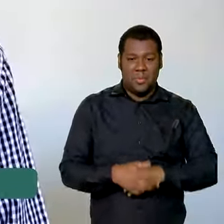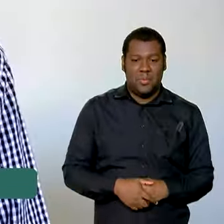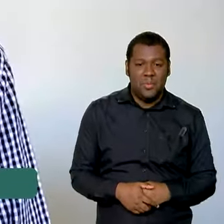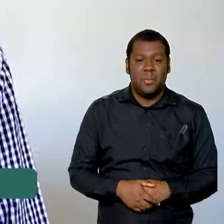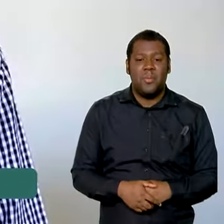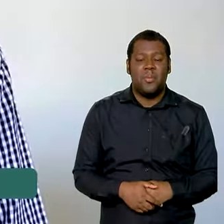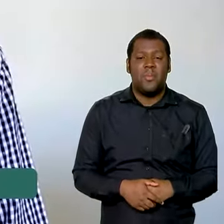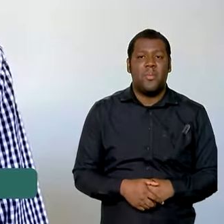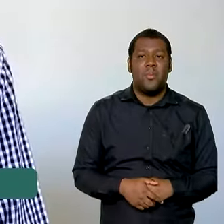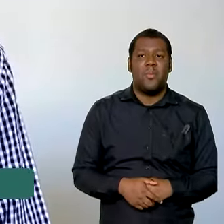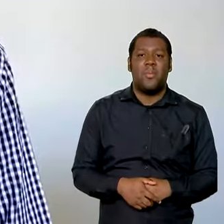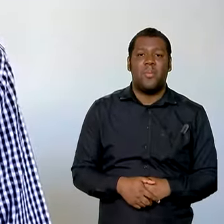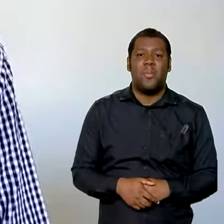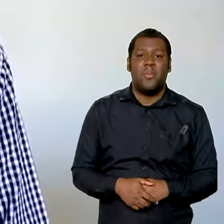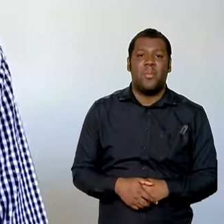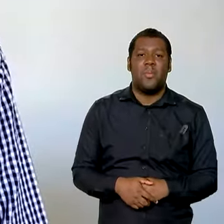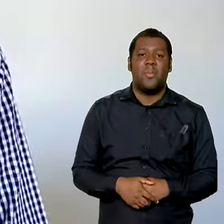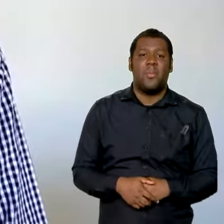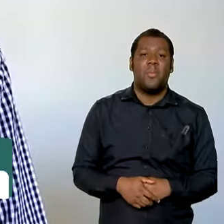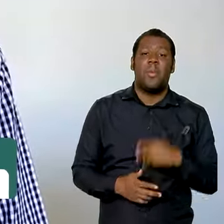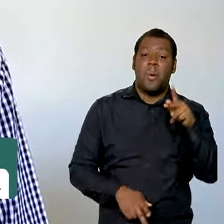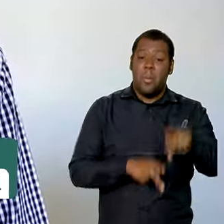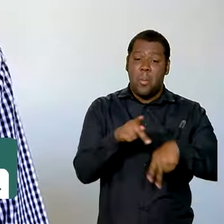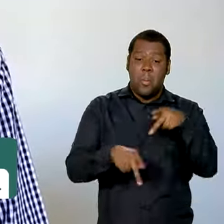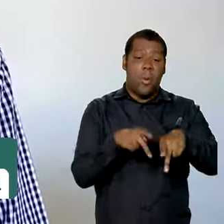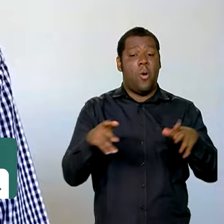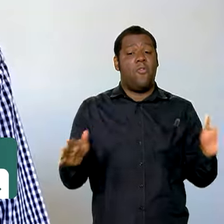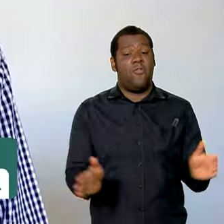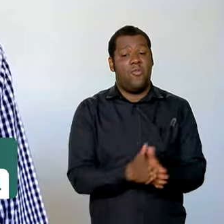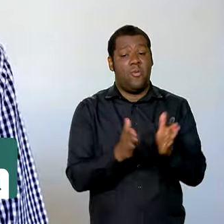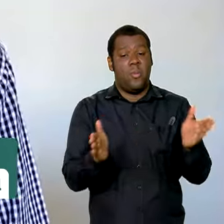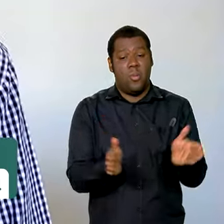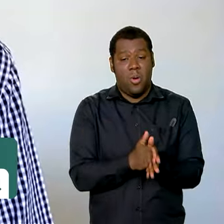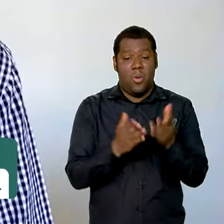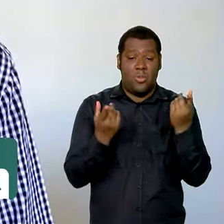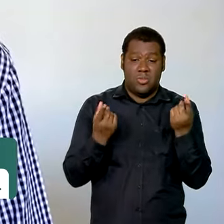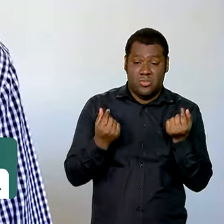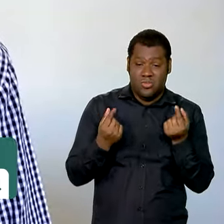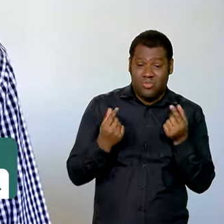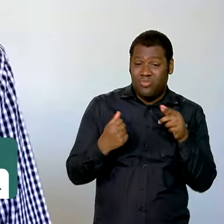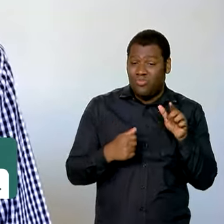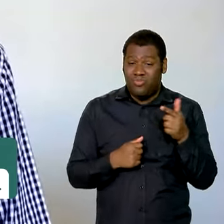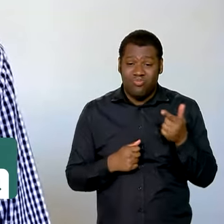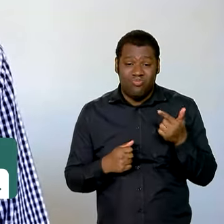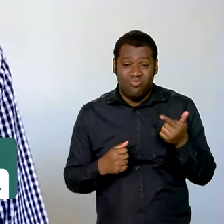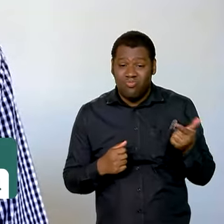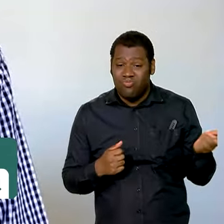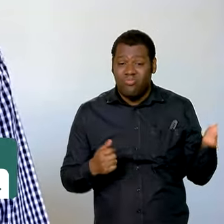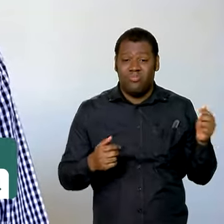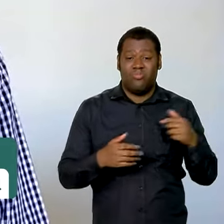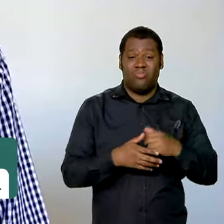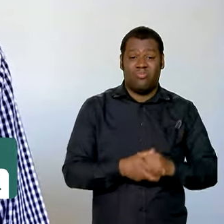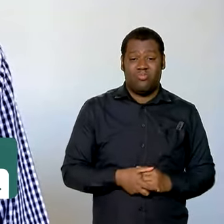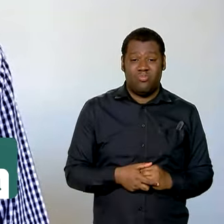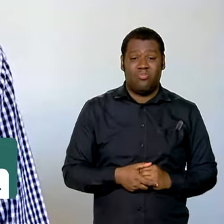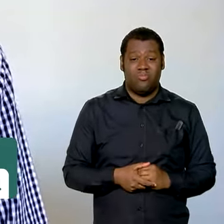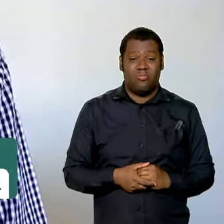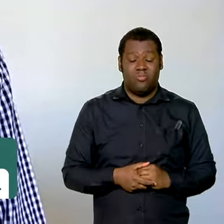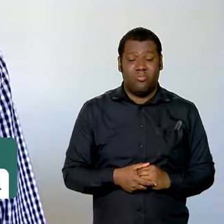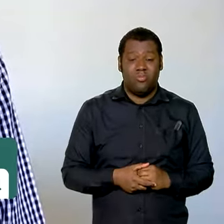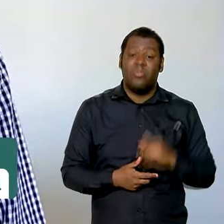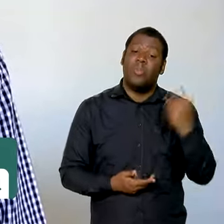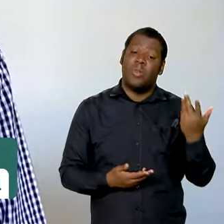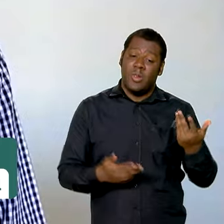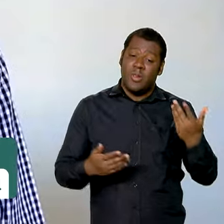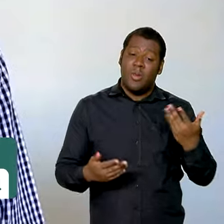população com maior carença com menos recursos, com menor nível de instrução, eles vão